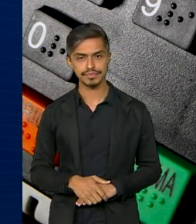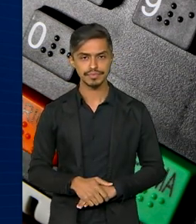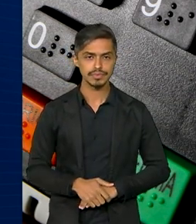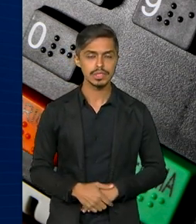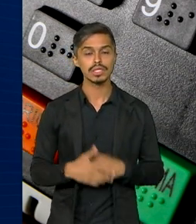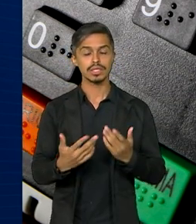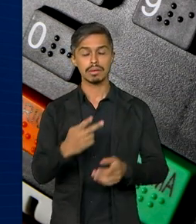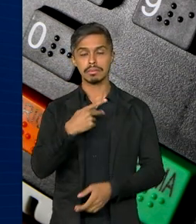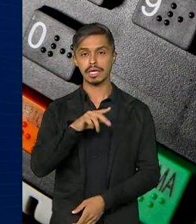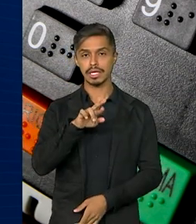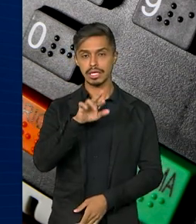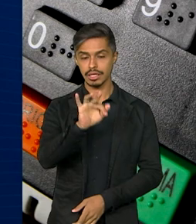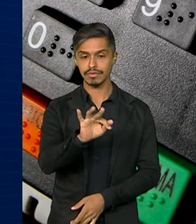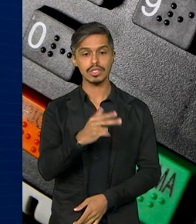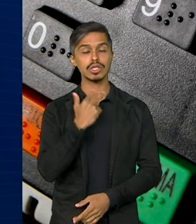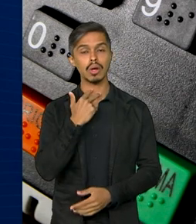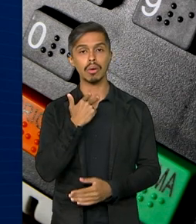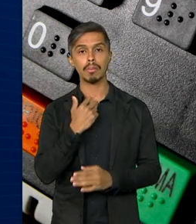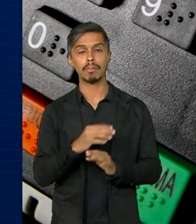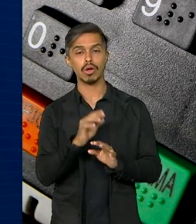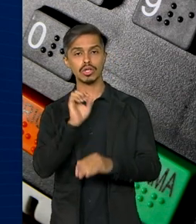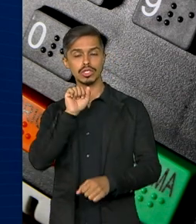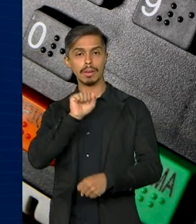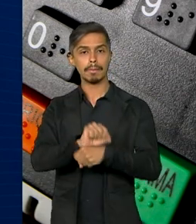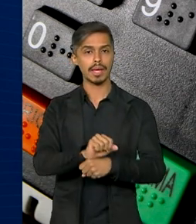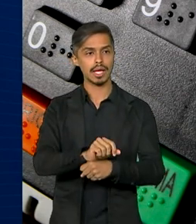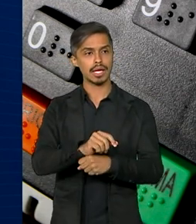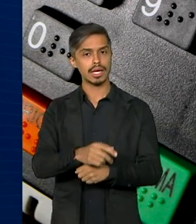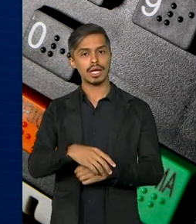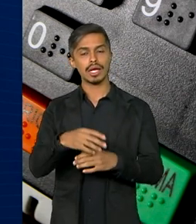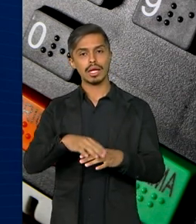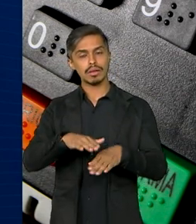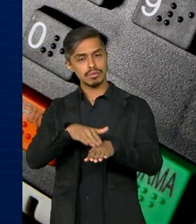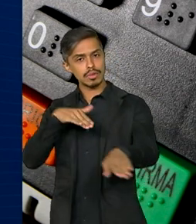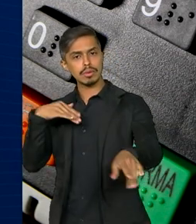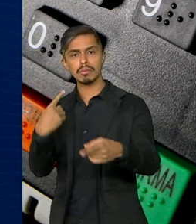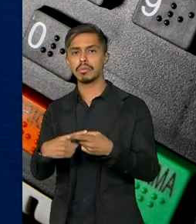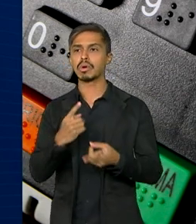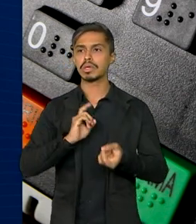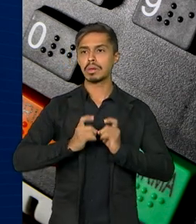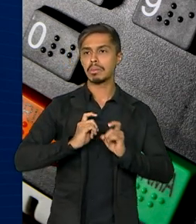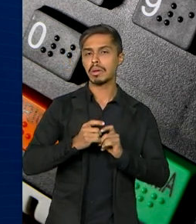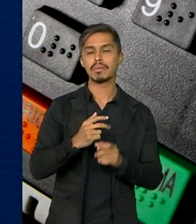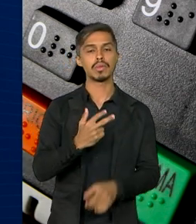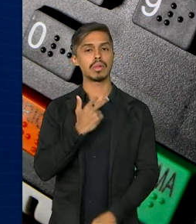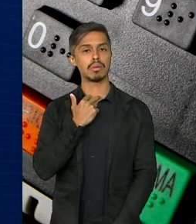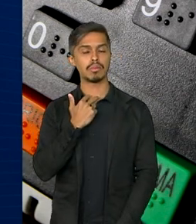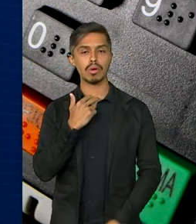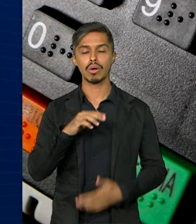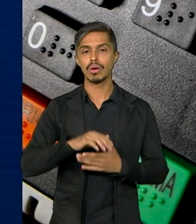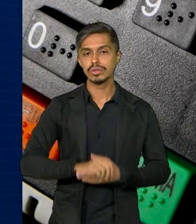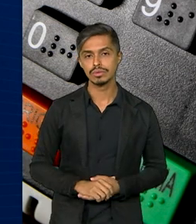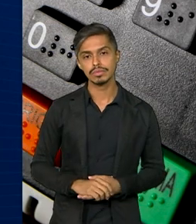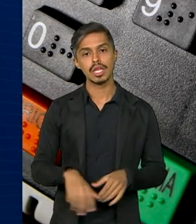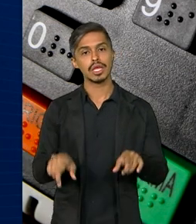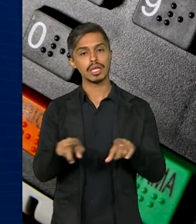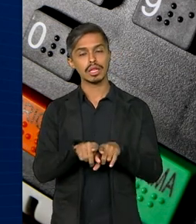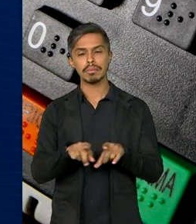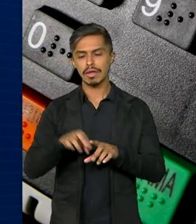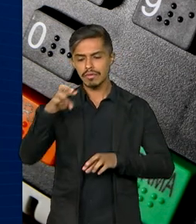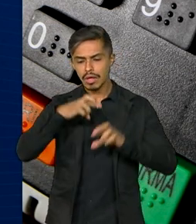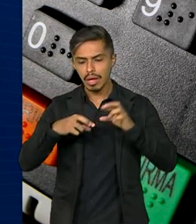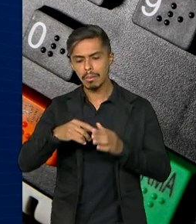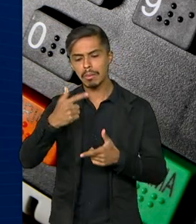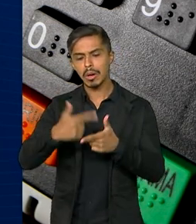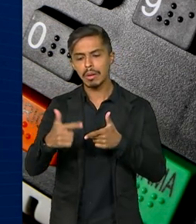PRF não poderá fazer bloqueios de veículos por motivos meramente administrativos ou para verificar pendências de